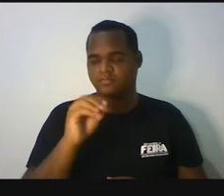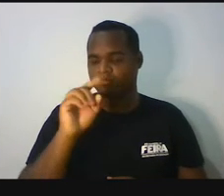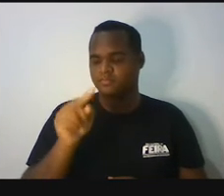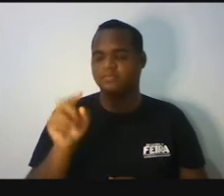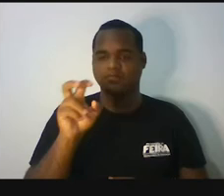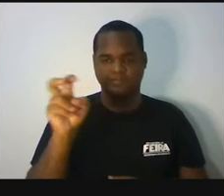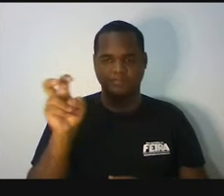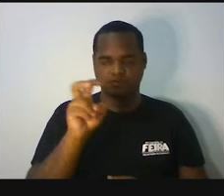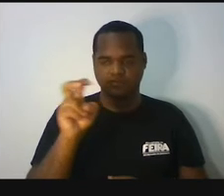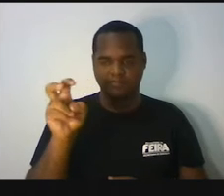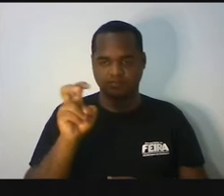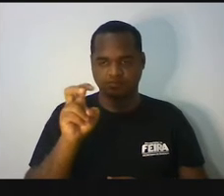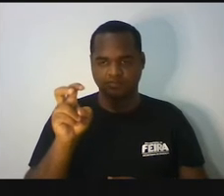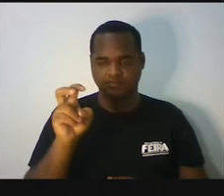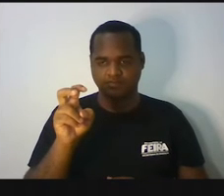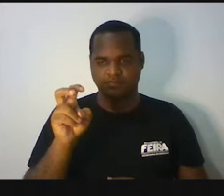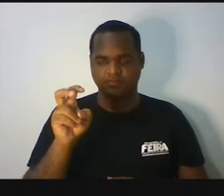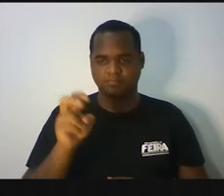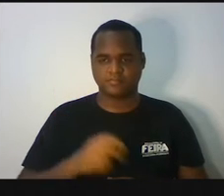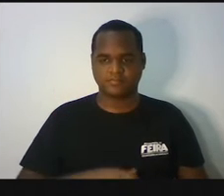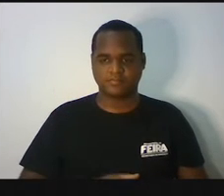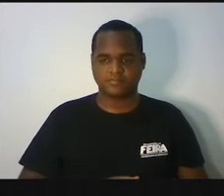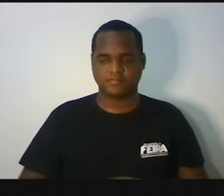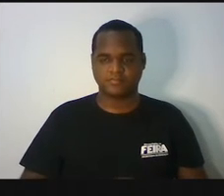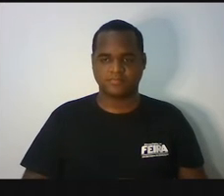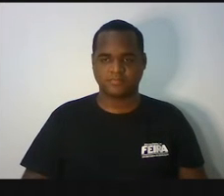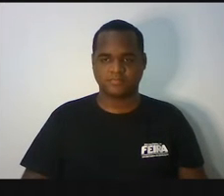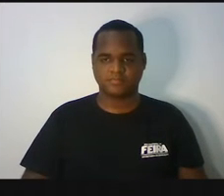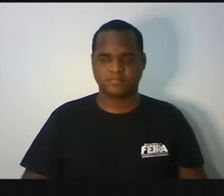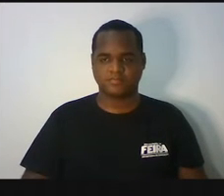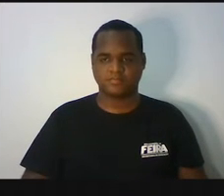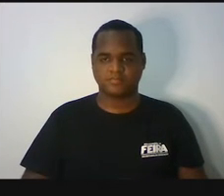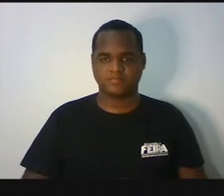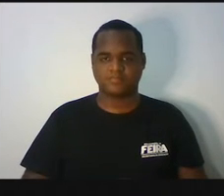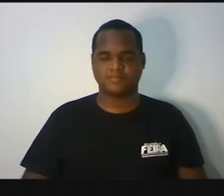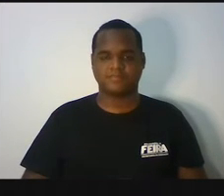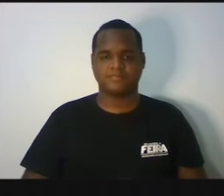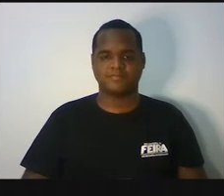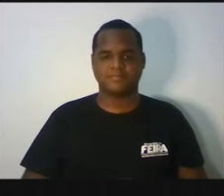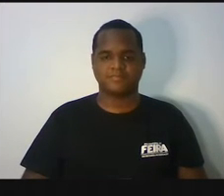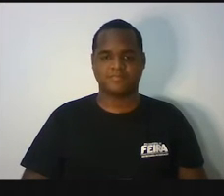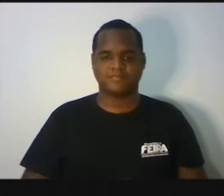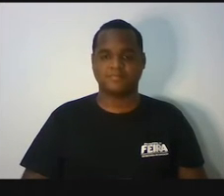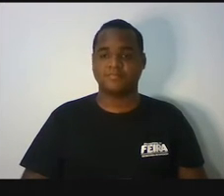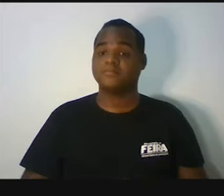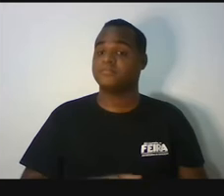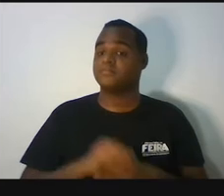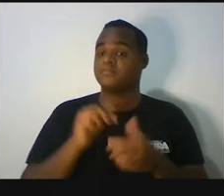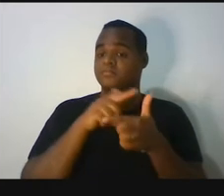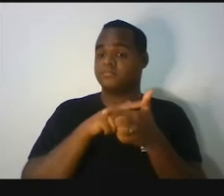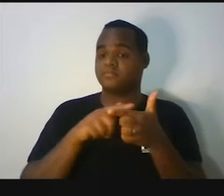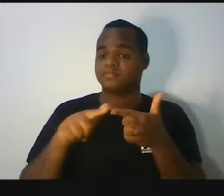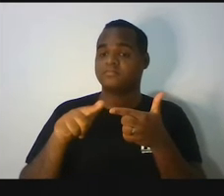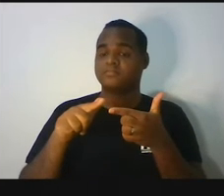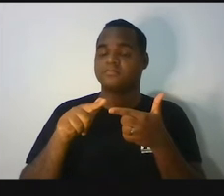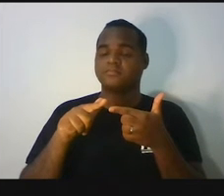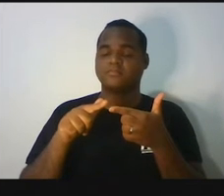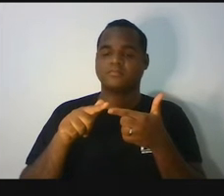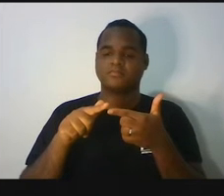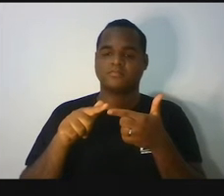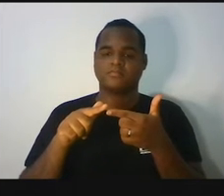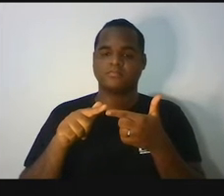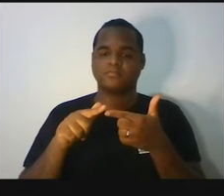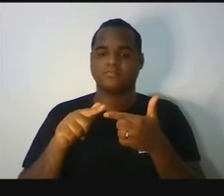dividido por